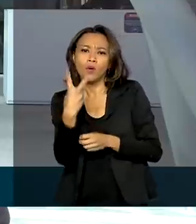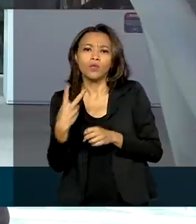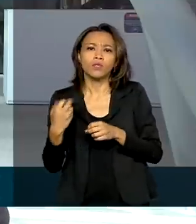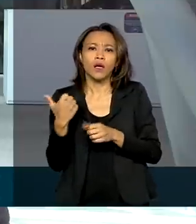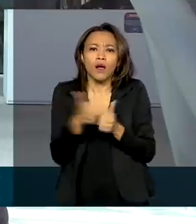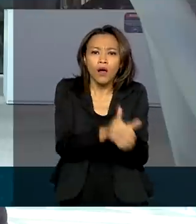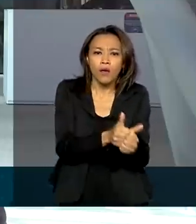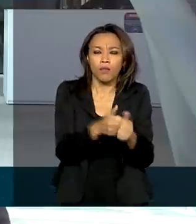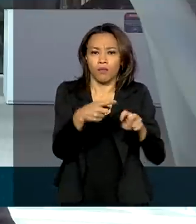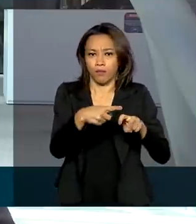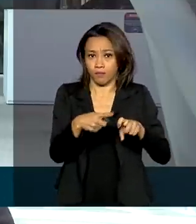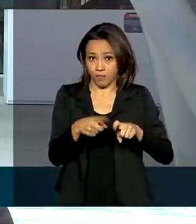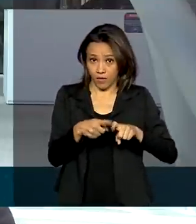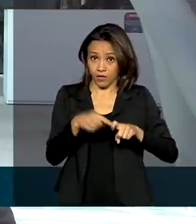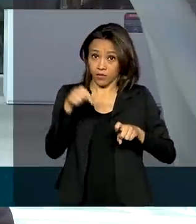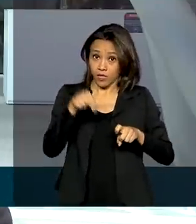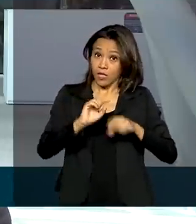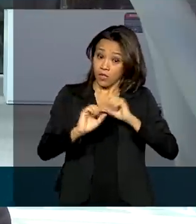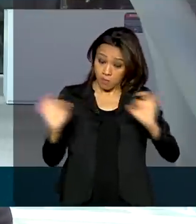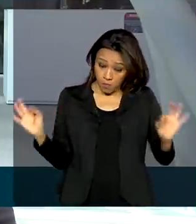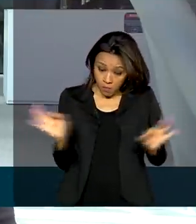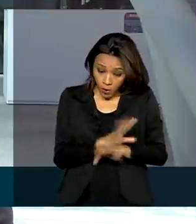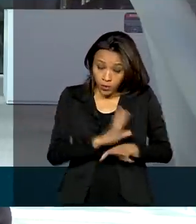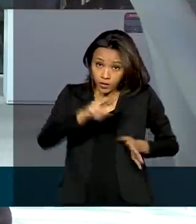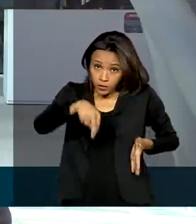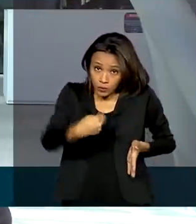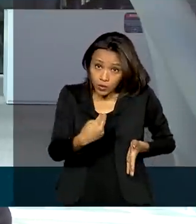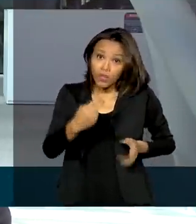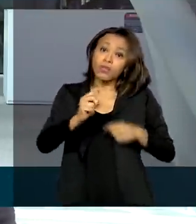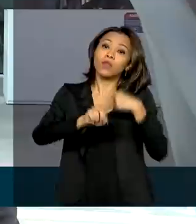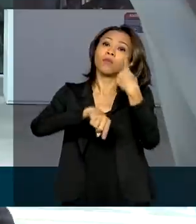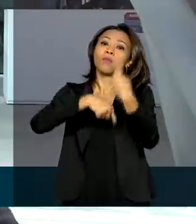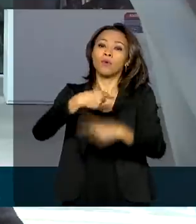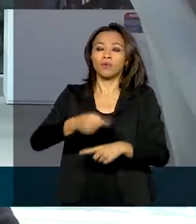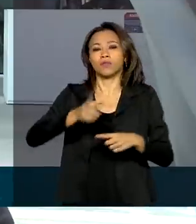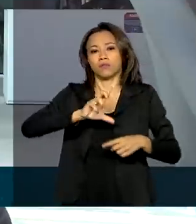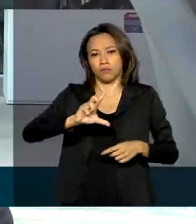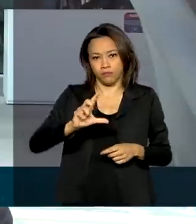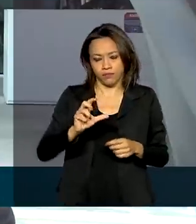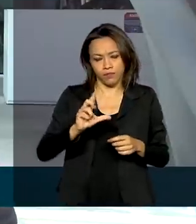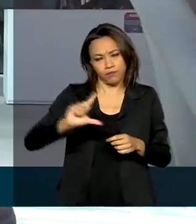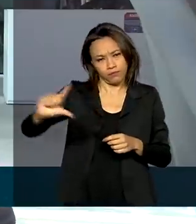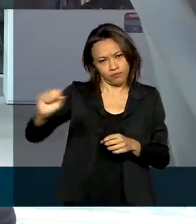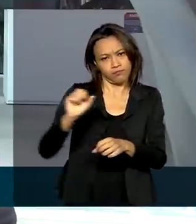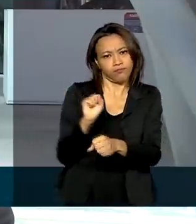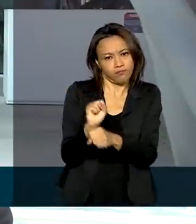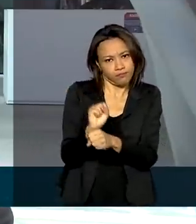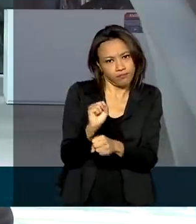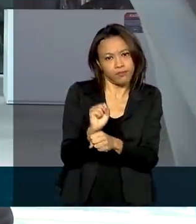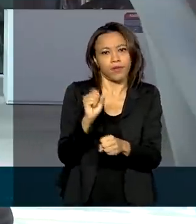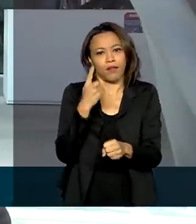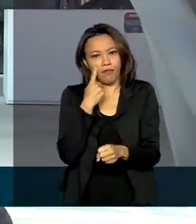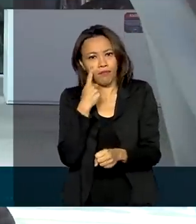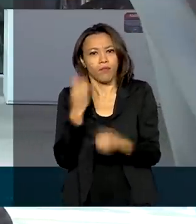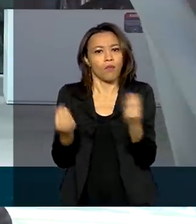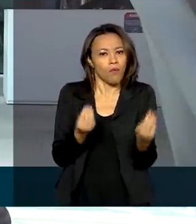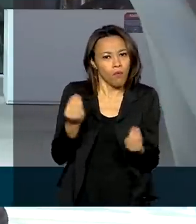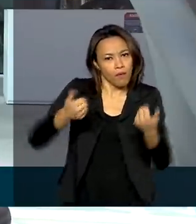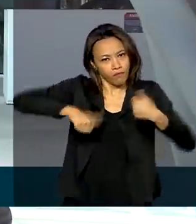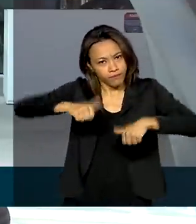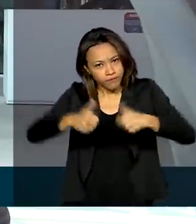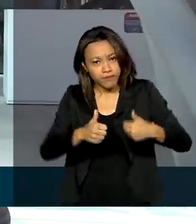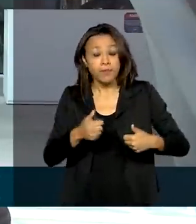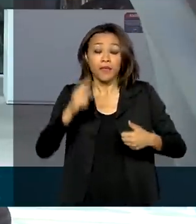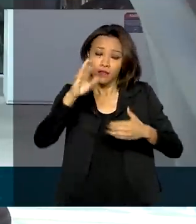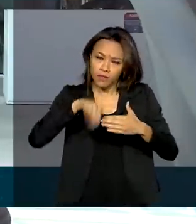alta aqui do hospital vai ser definida depois da cirurgia. A gente continua acompanhando e volta com mais informações